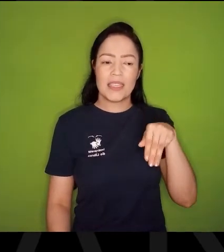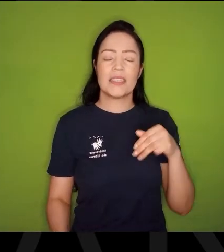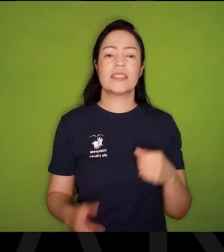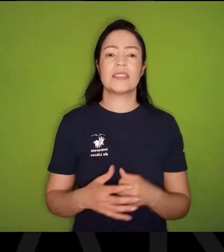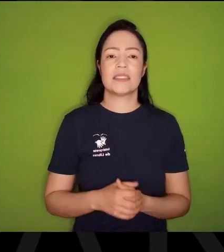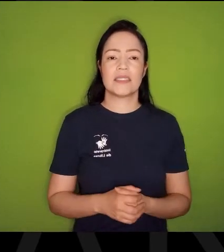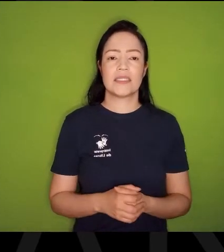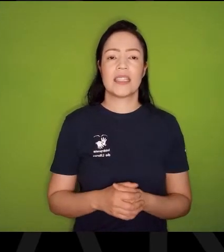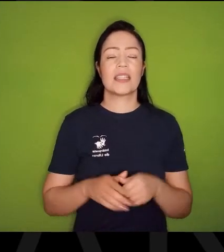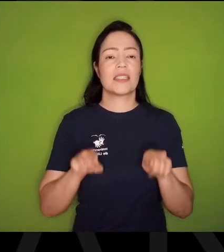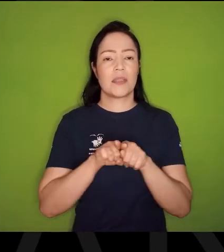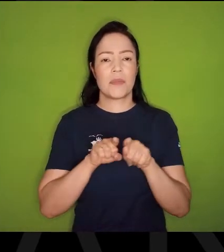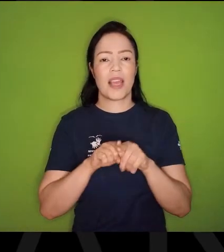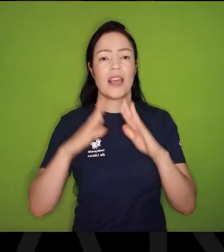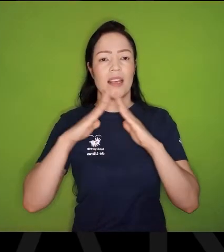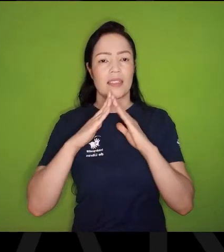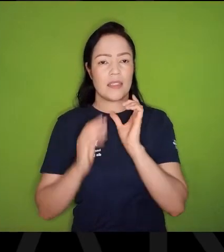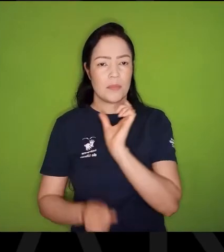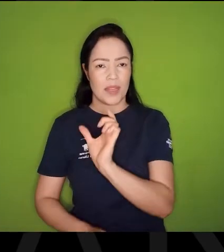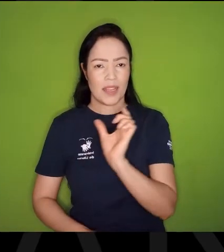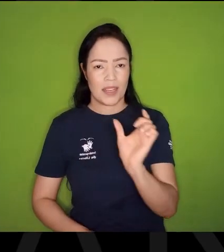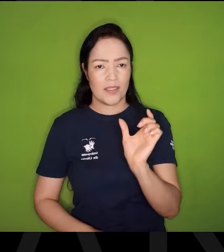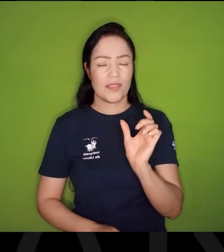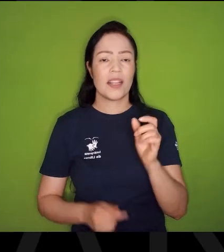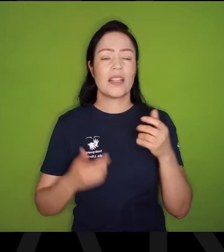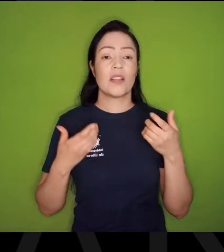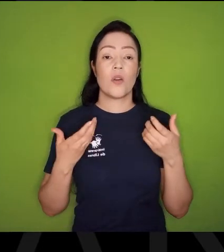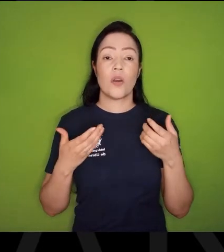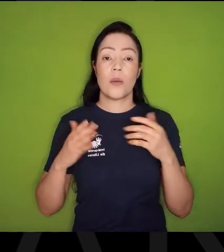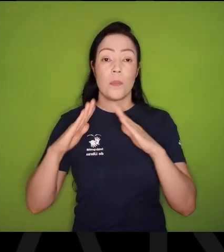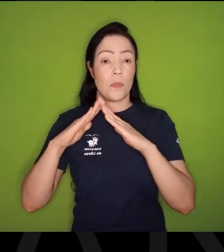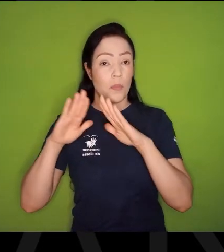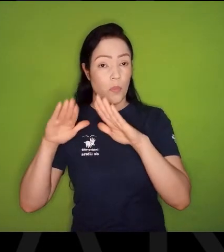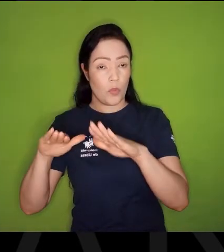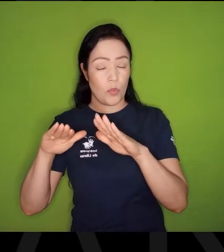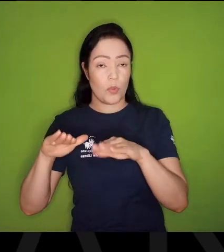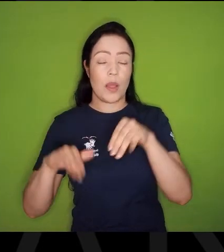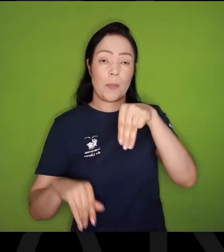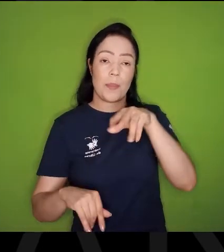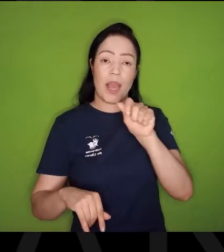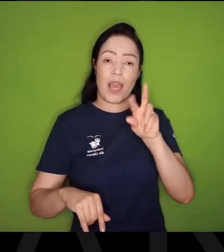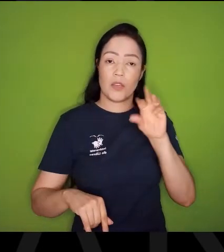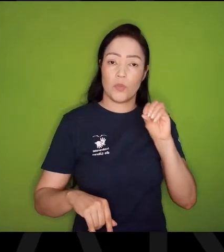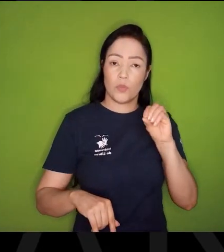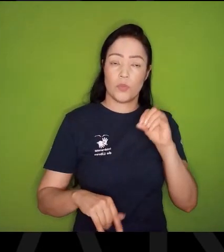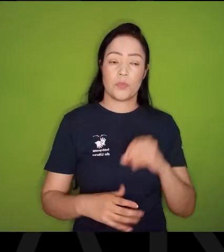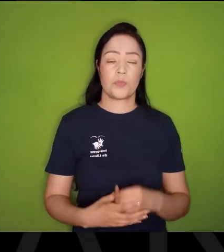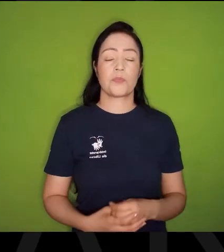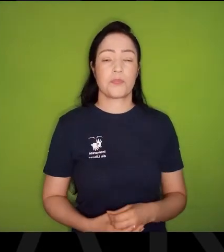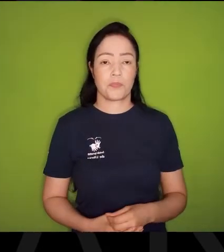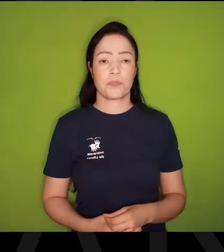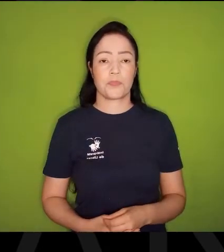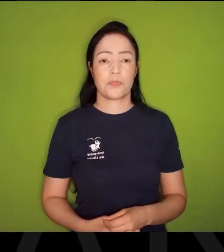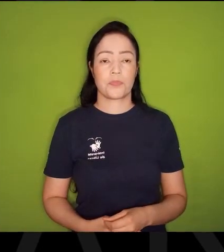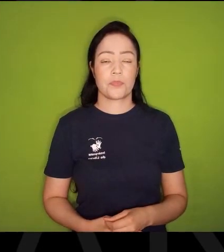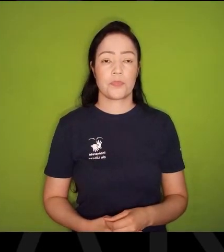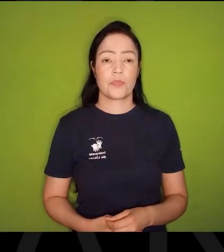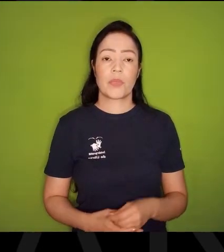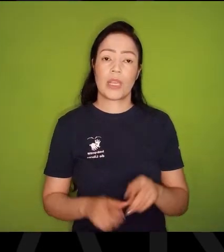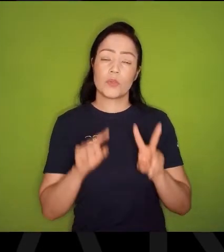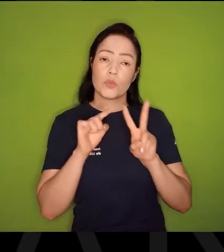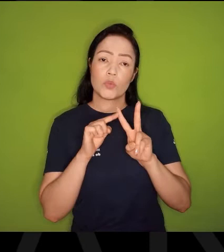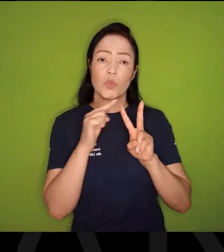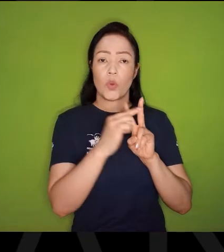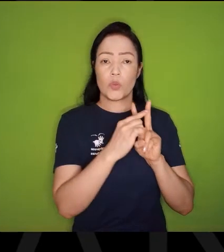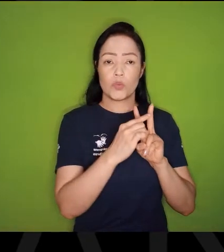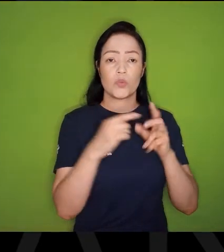E a Casa da Palavra, Casa onde nasceu, Onde nasceu não, Onde morou, Ele não nasceu lá, O Mário de Andrade, Então esses dois